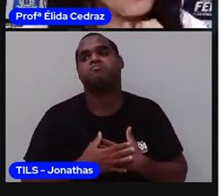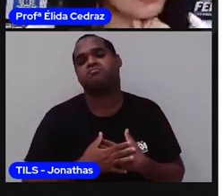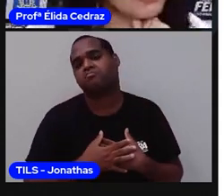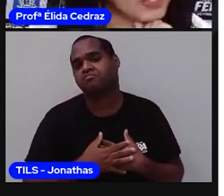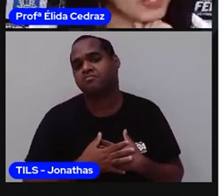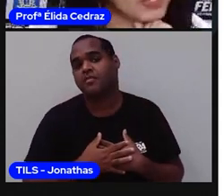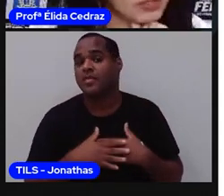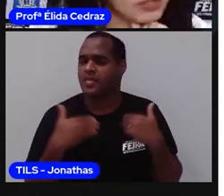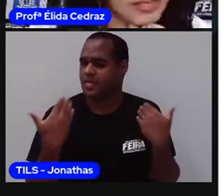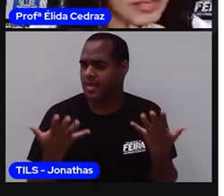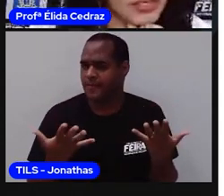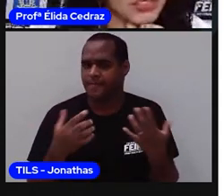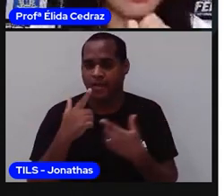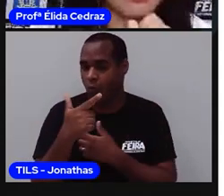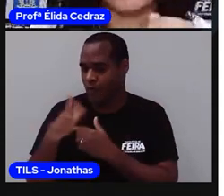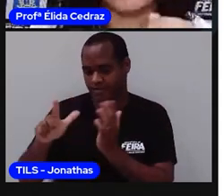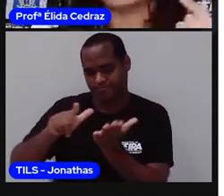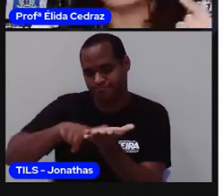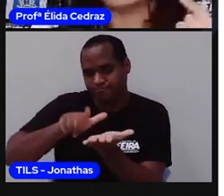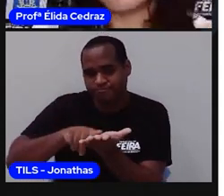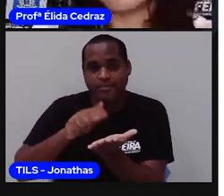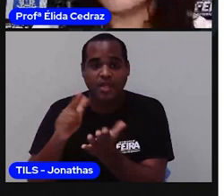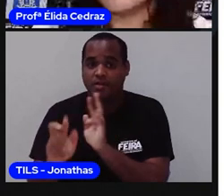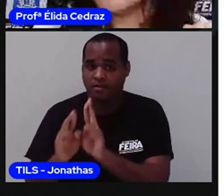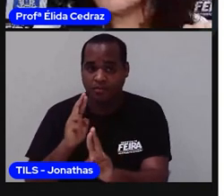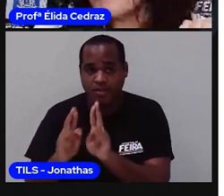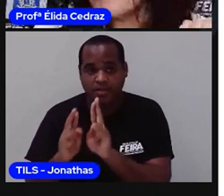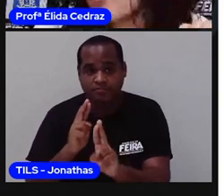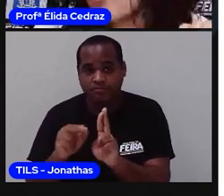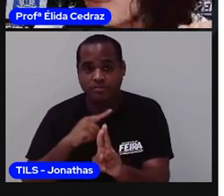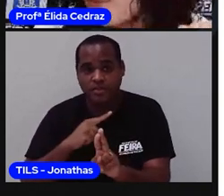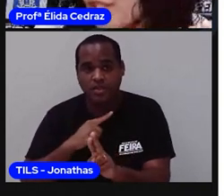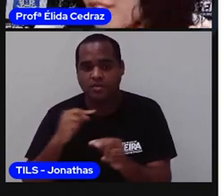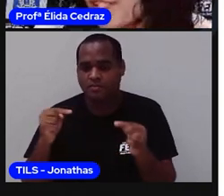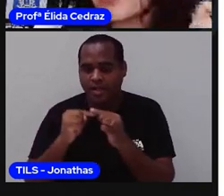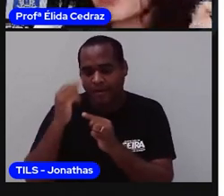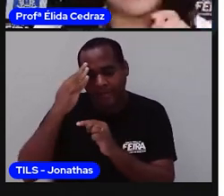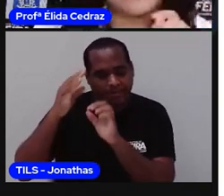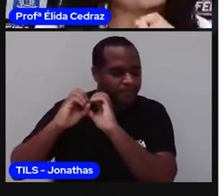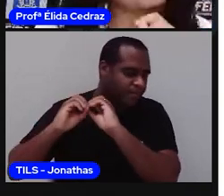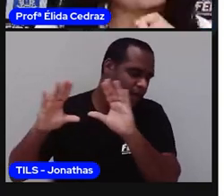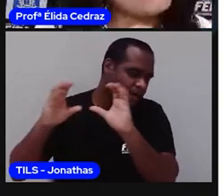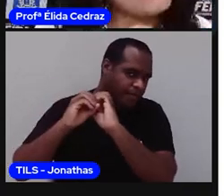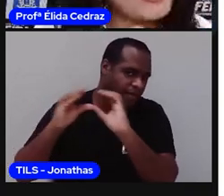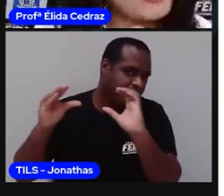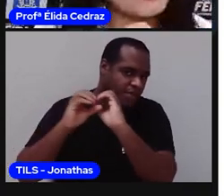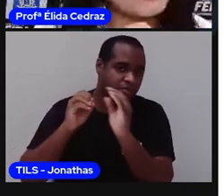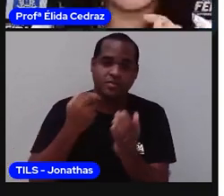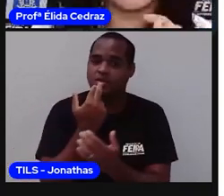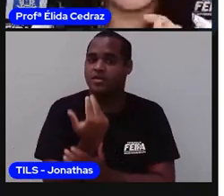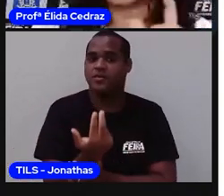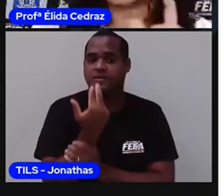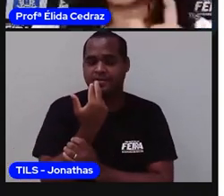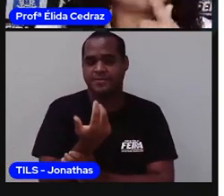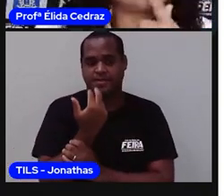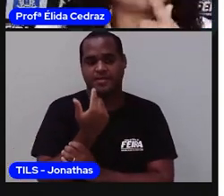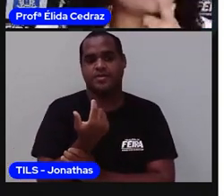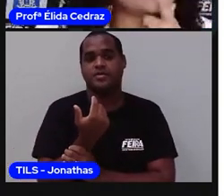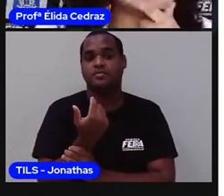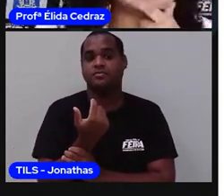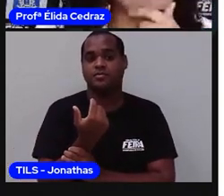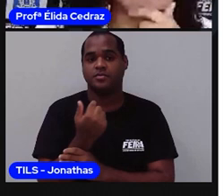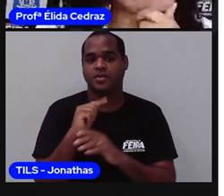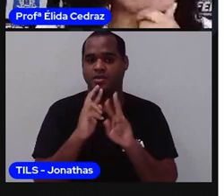Na outra folha de atividade, você aprendeu sobre adivinhas na aula de linguagens. Que tal